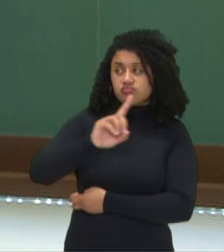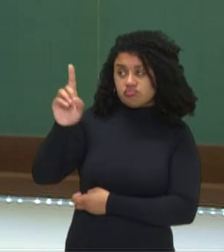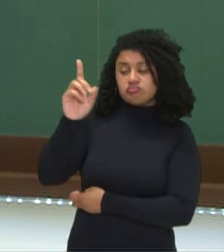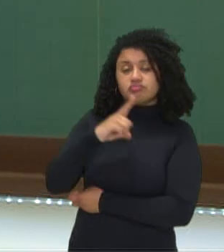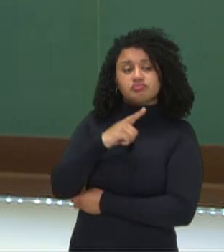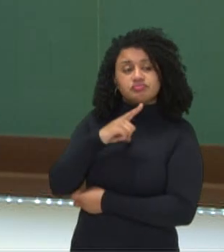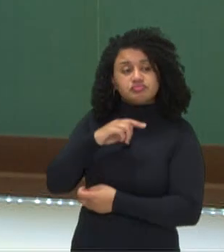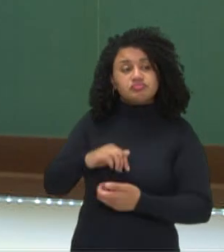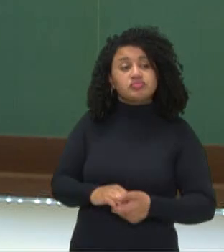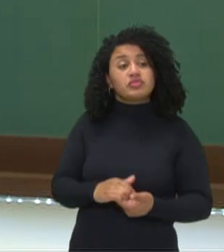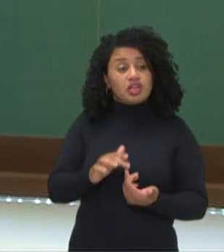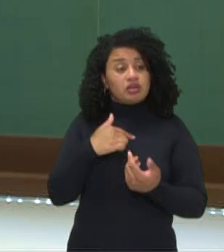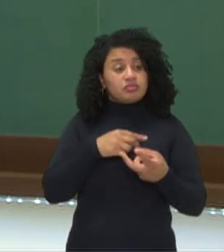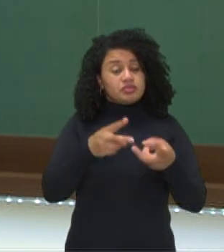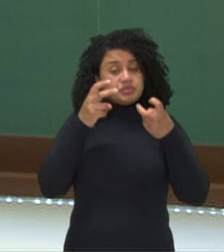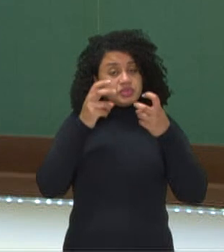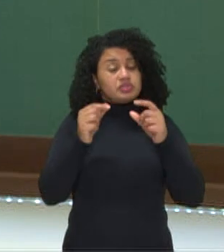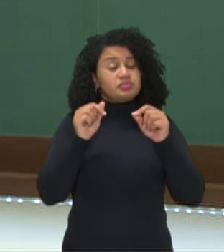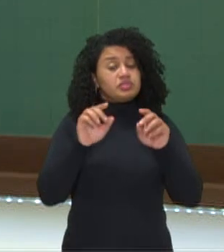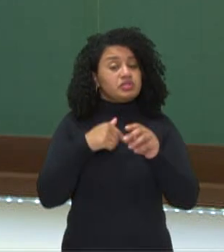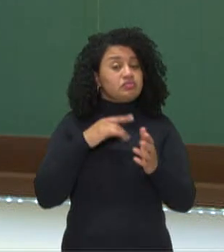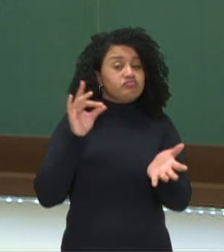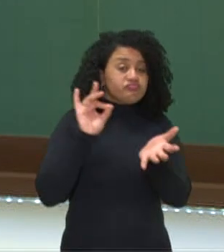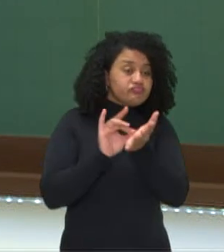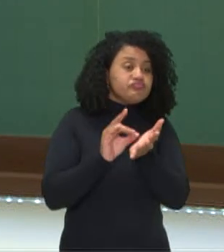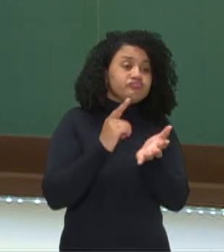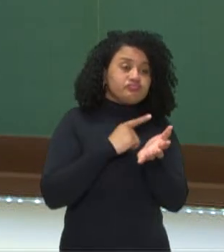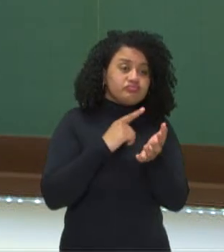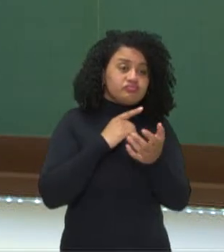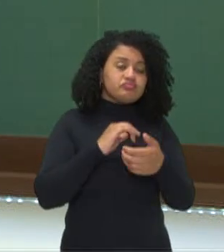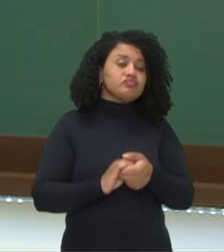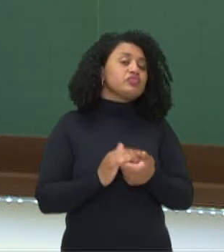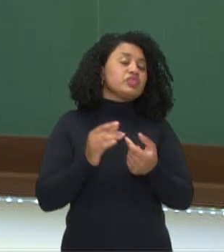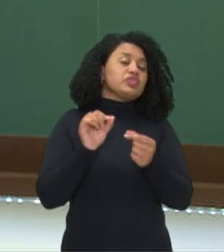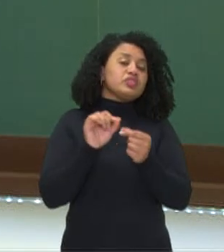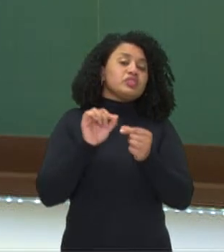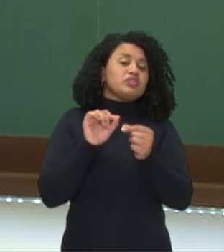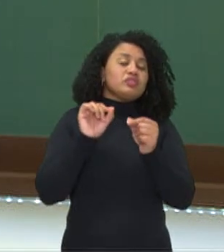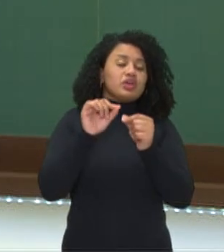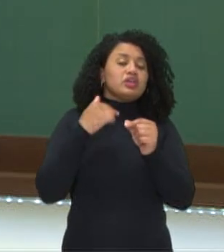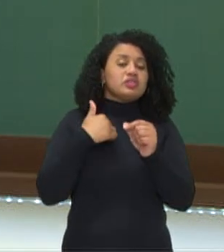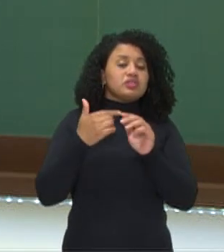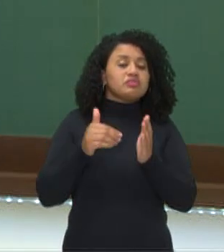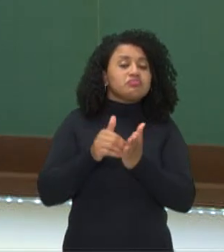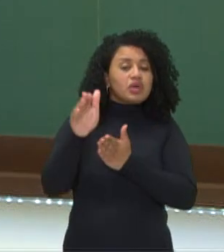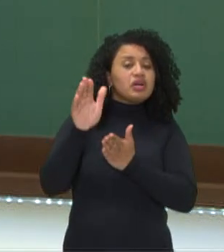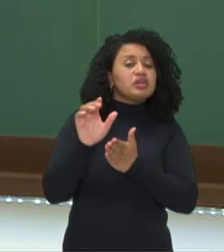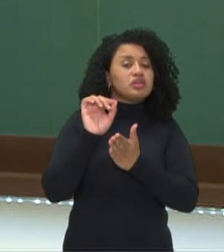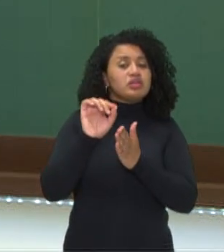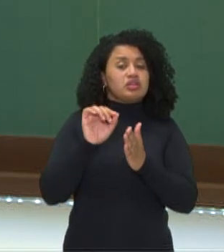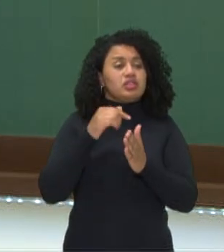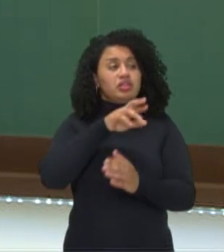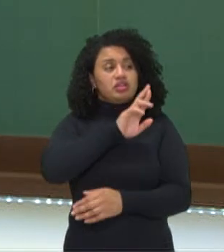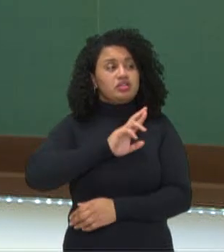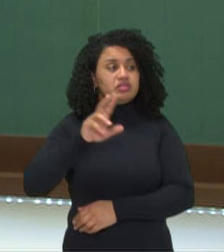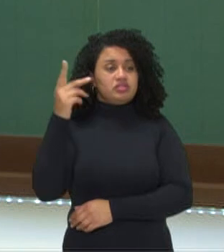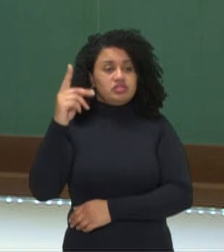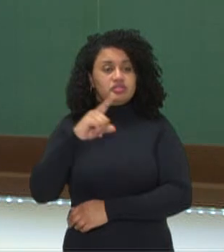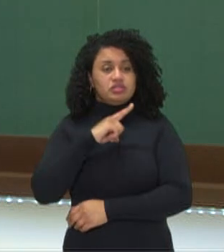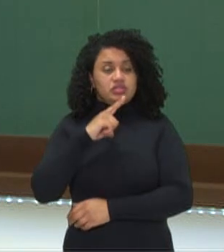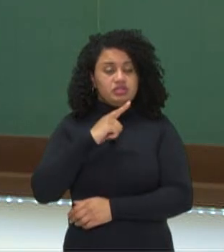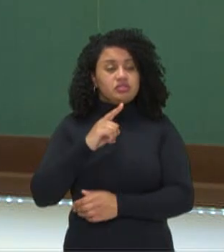é uma concepção muito original e isso lhe rende até a expulsão da sua religião.